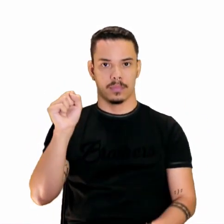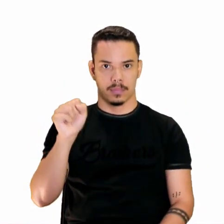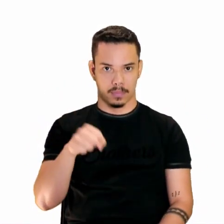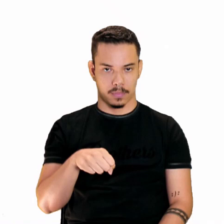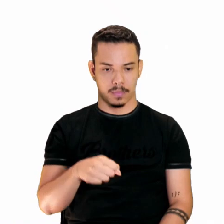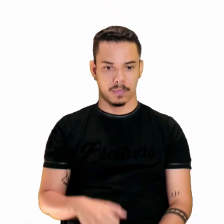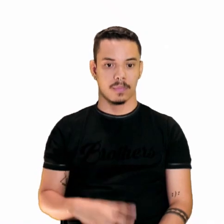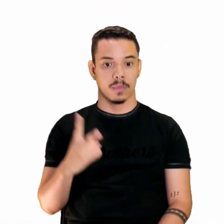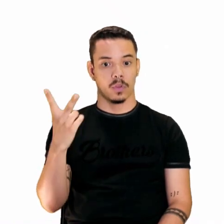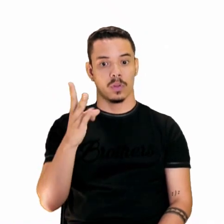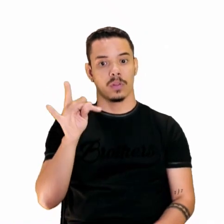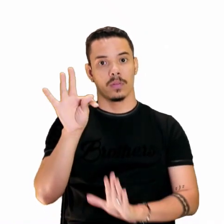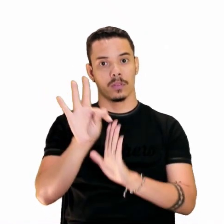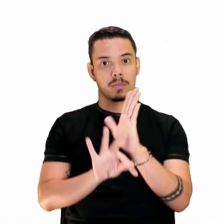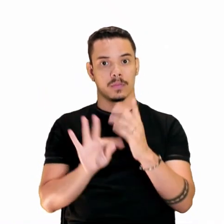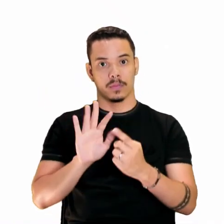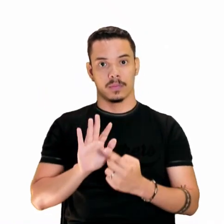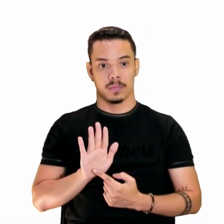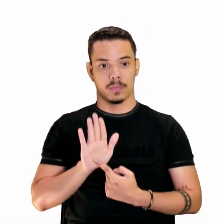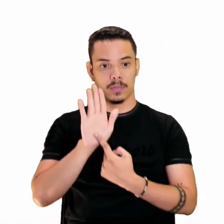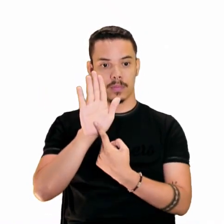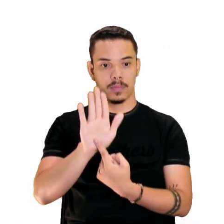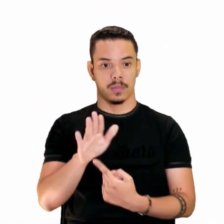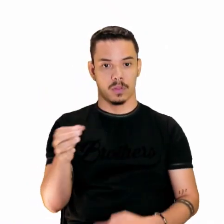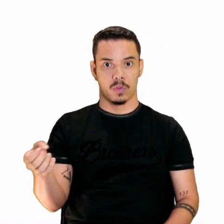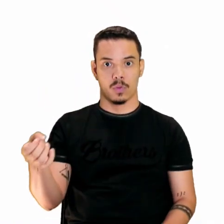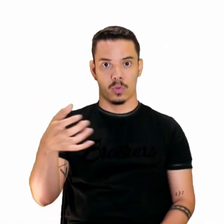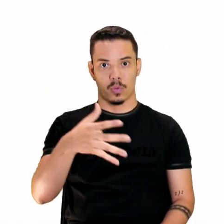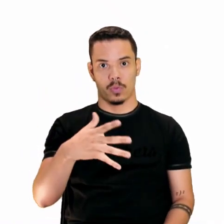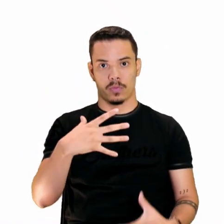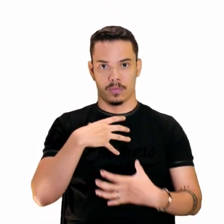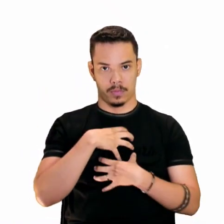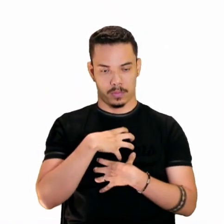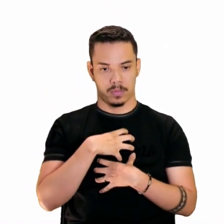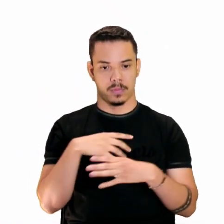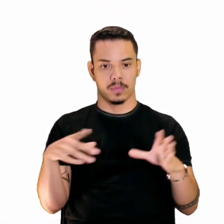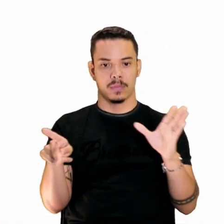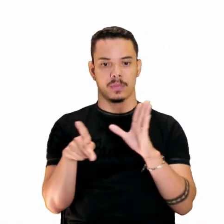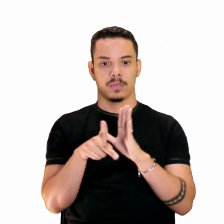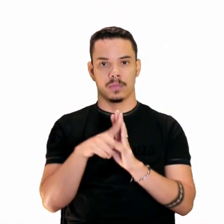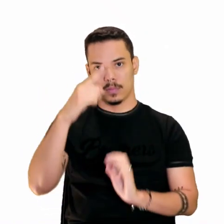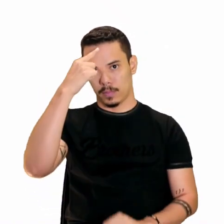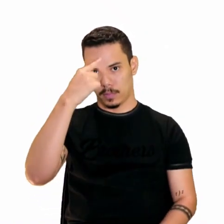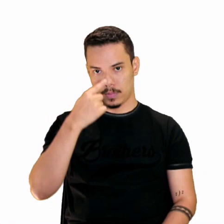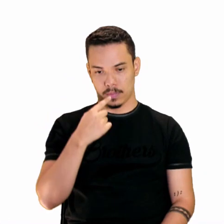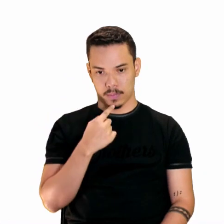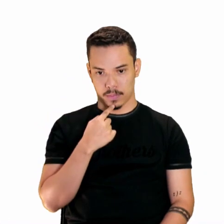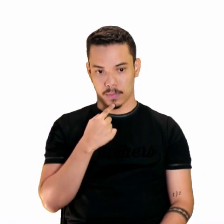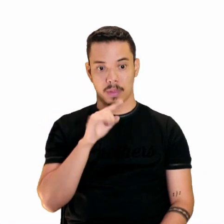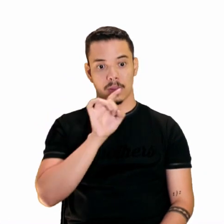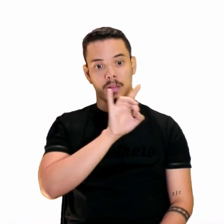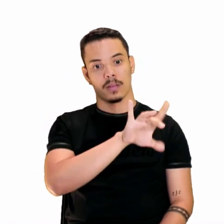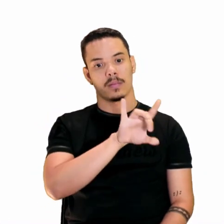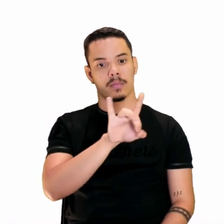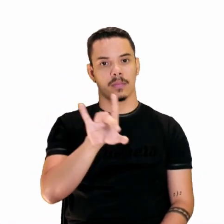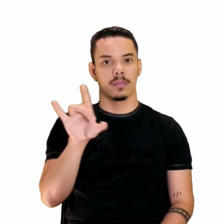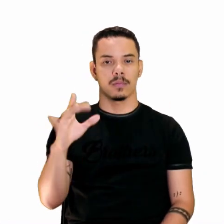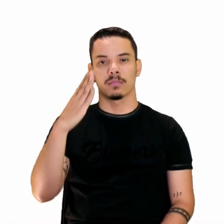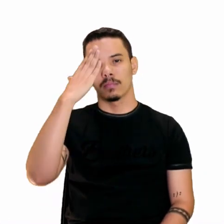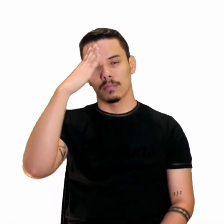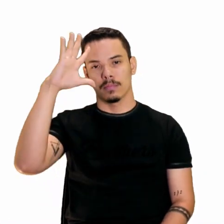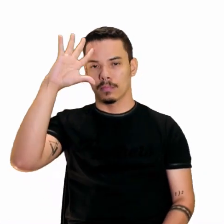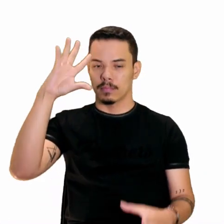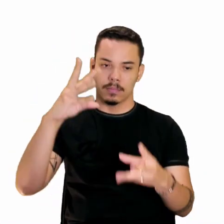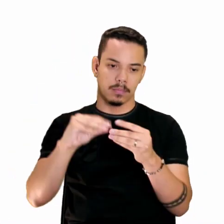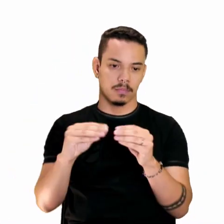Os dois textos apresentam novos sentidos para a imagem. Cada um com a sua